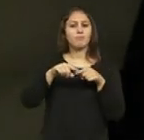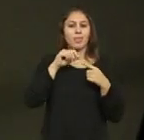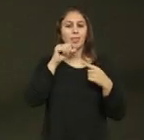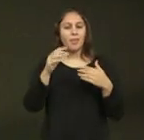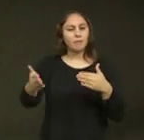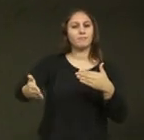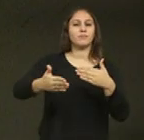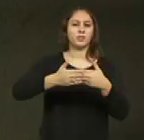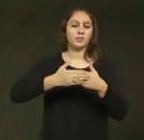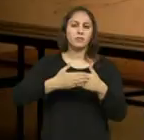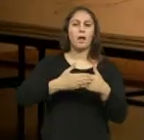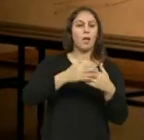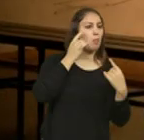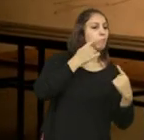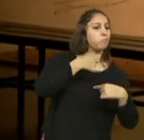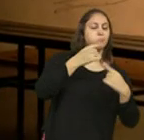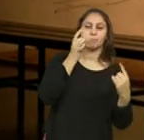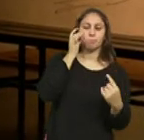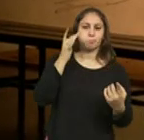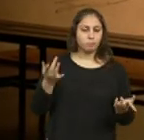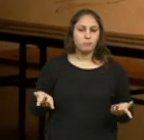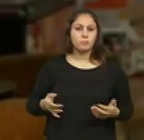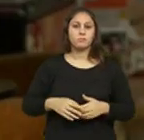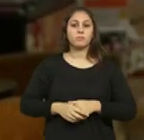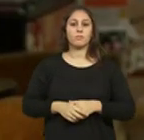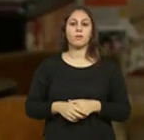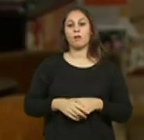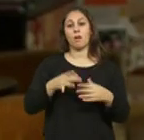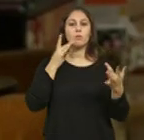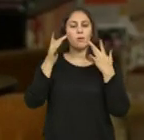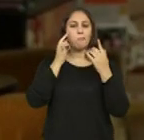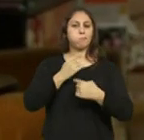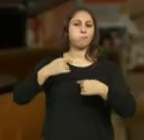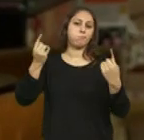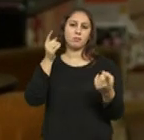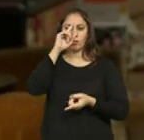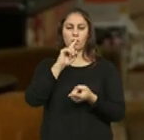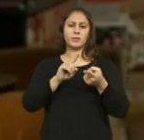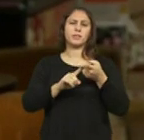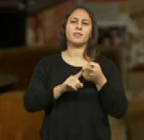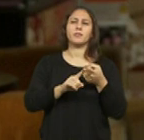fechado que o público não vê. É um espetáculo que não pretende ser